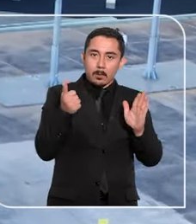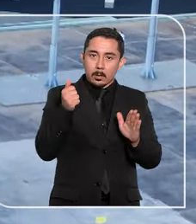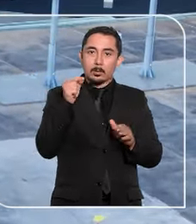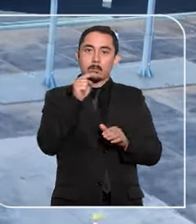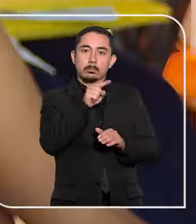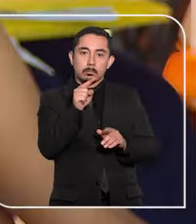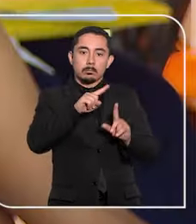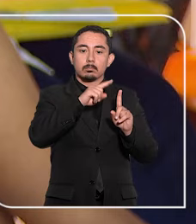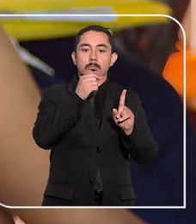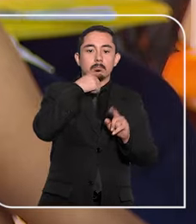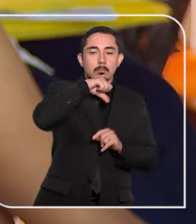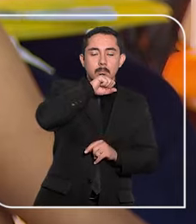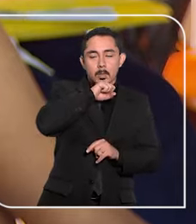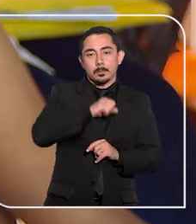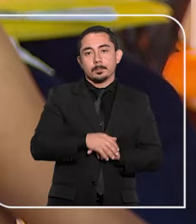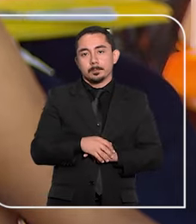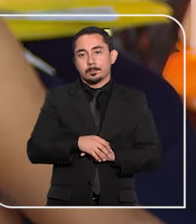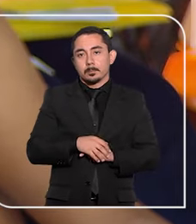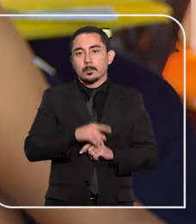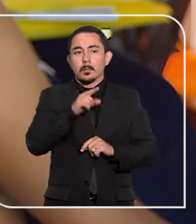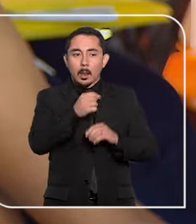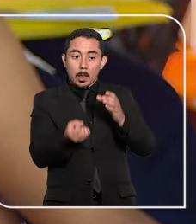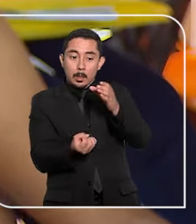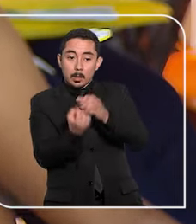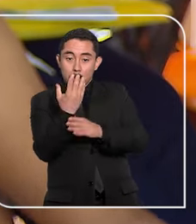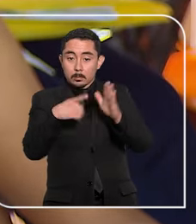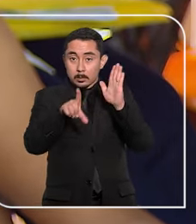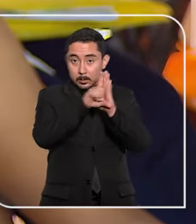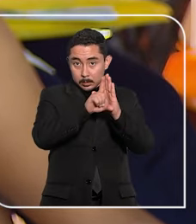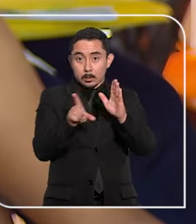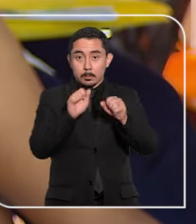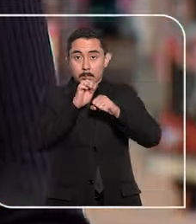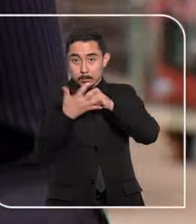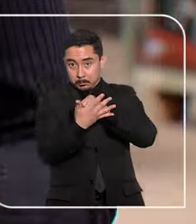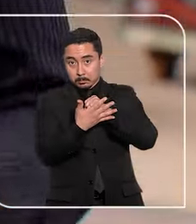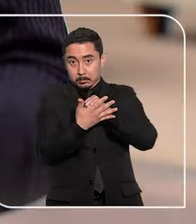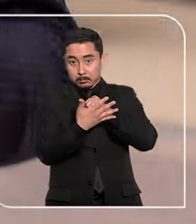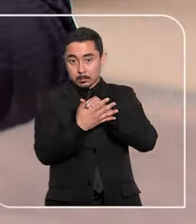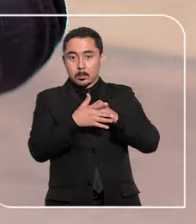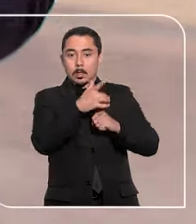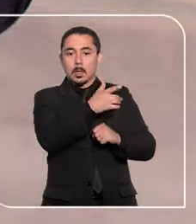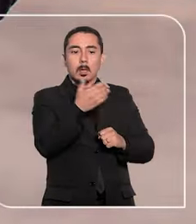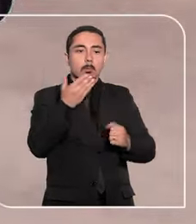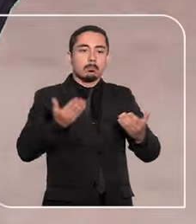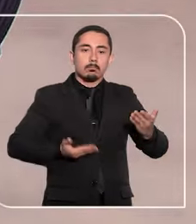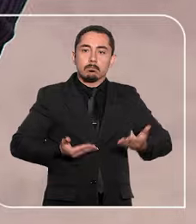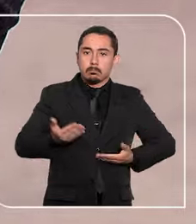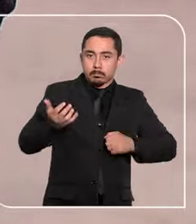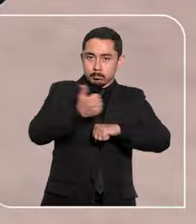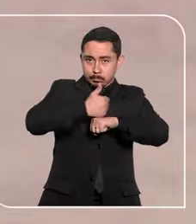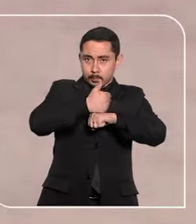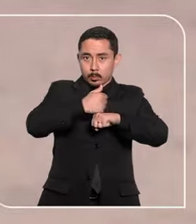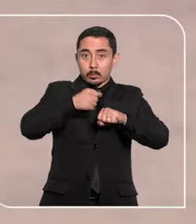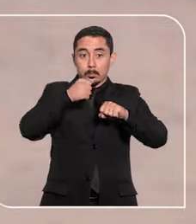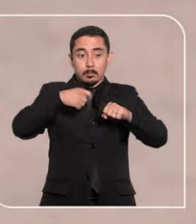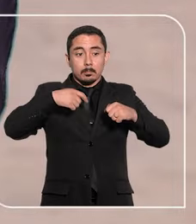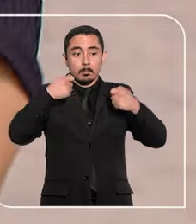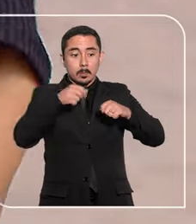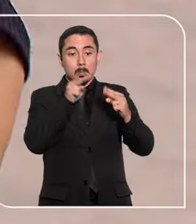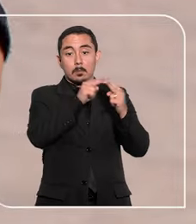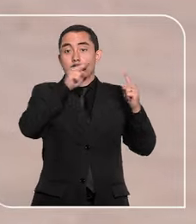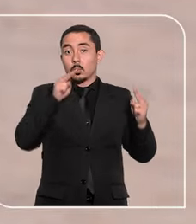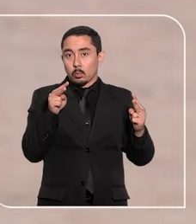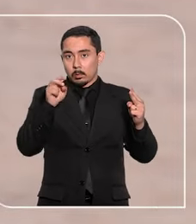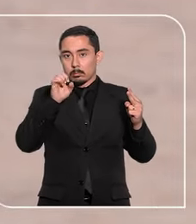maternidade. A lei, criada em meio à pandemia de Covid-19, determinou que as profissionais ficassem em